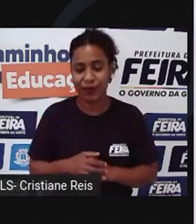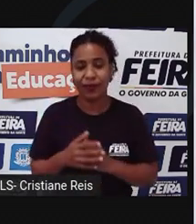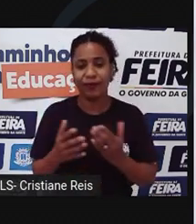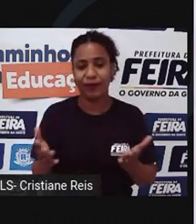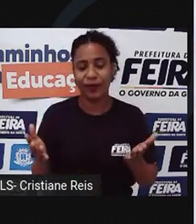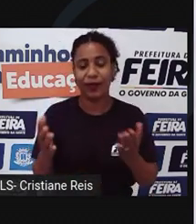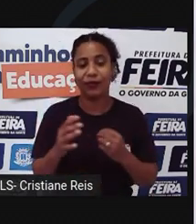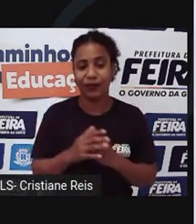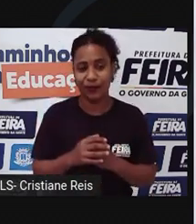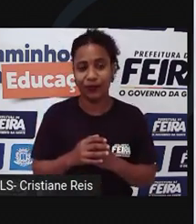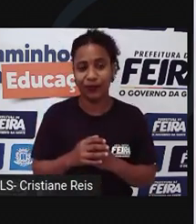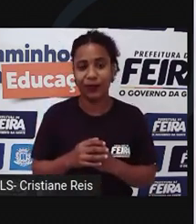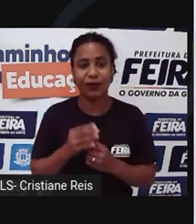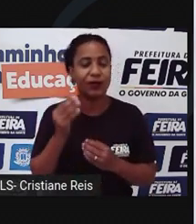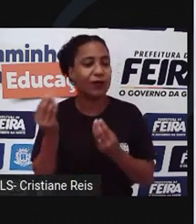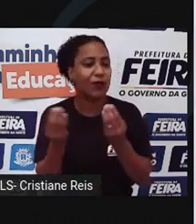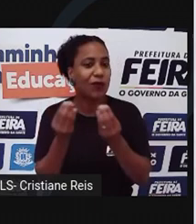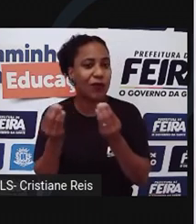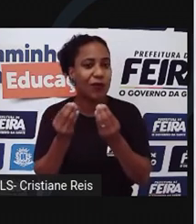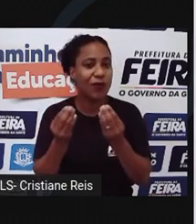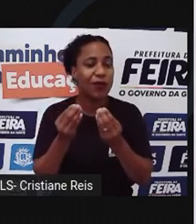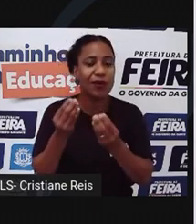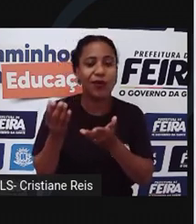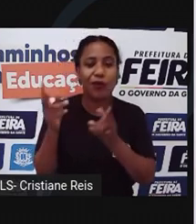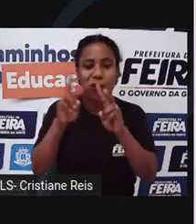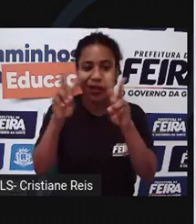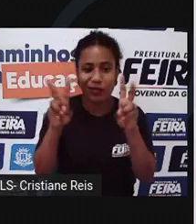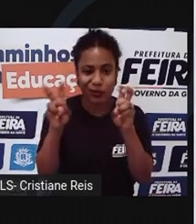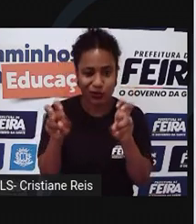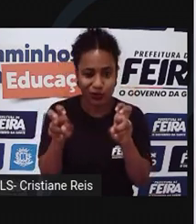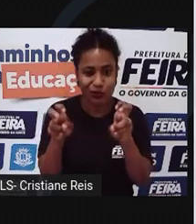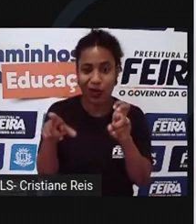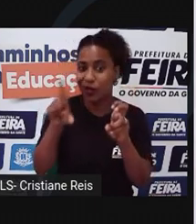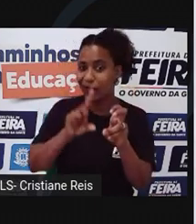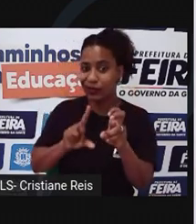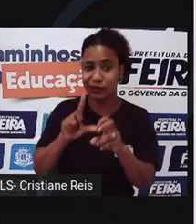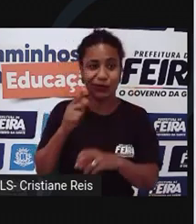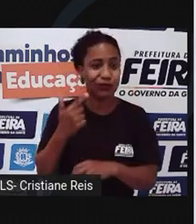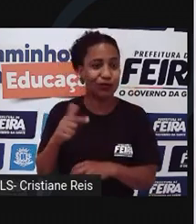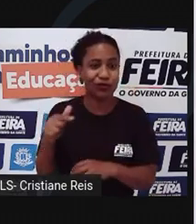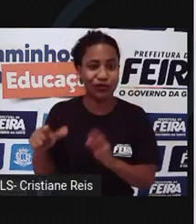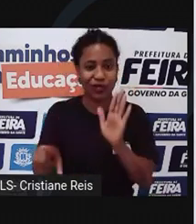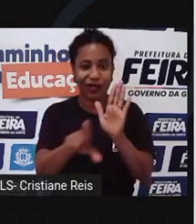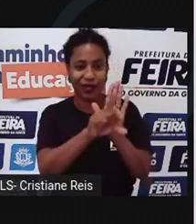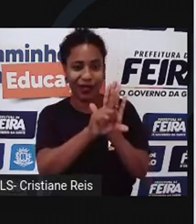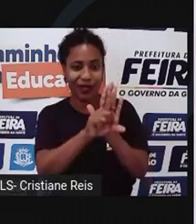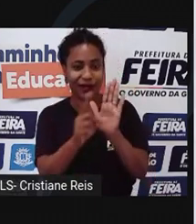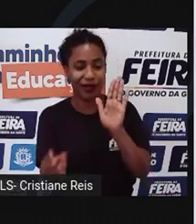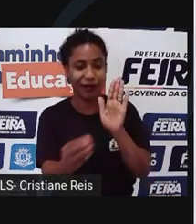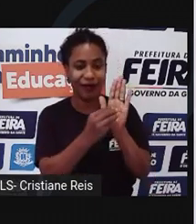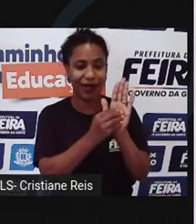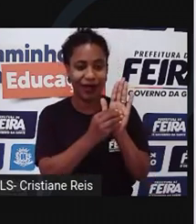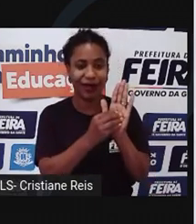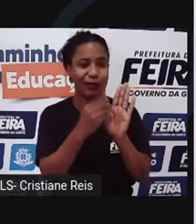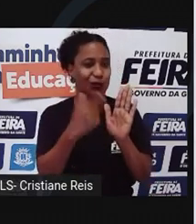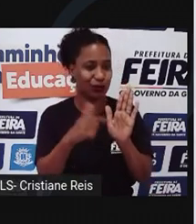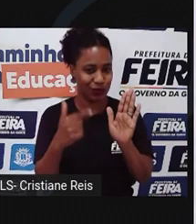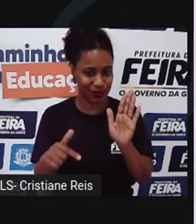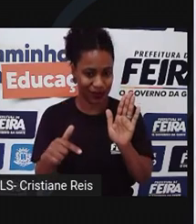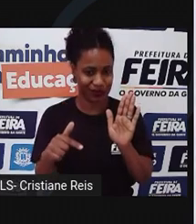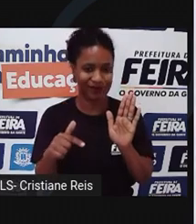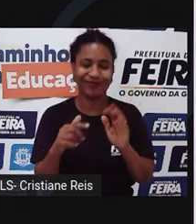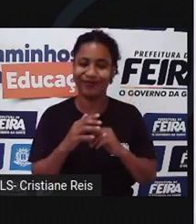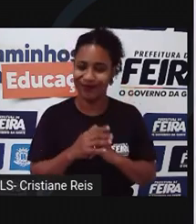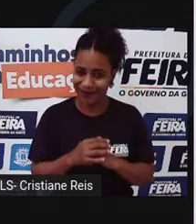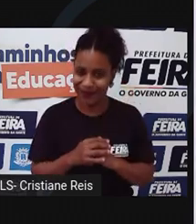norma que tratasse especificamente sobre o assunto. Essa lei tipifica crimes ocorridos no âmbito cibernético,